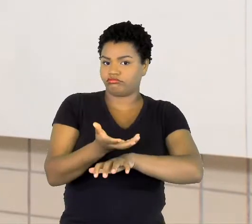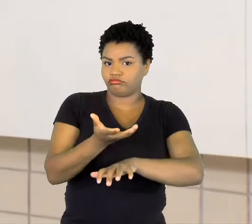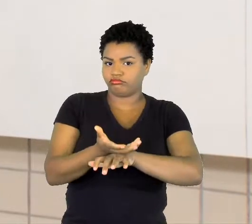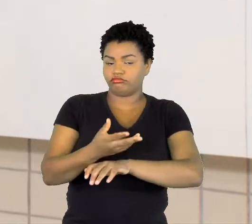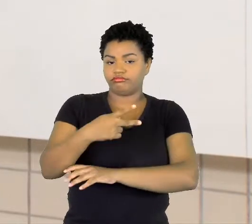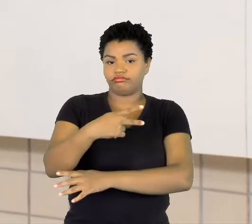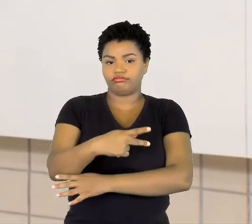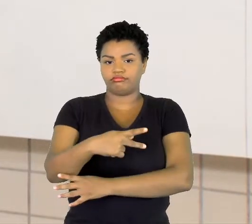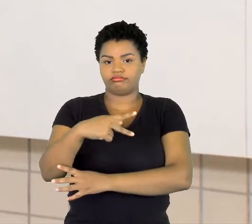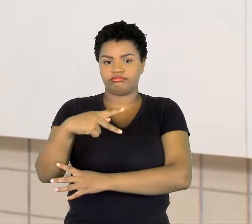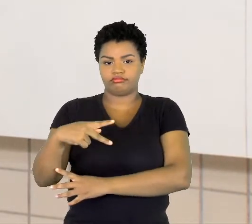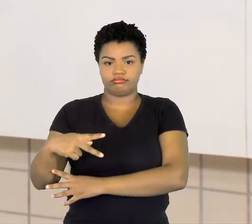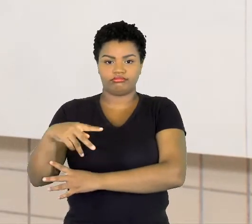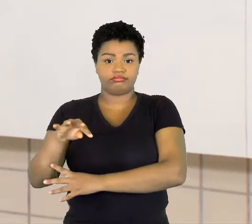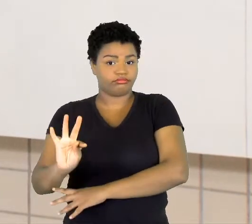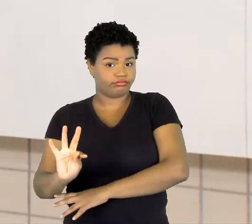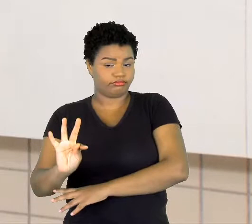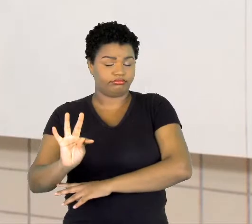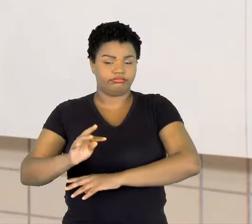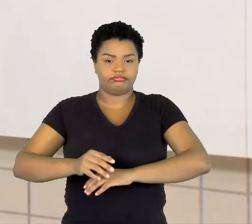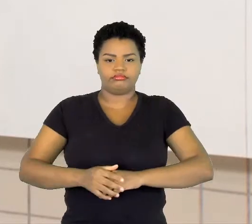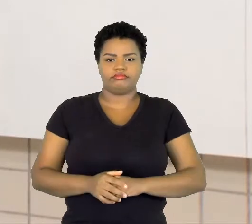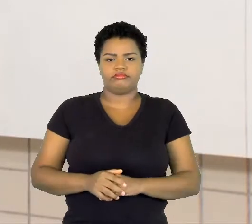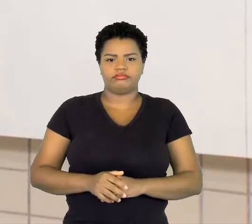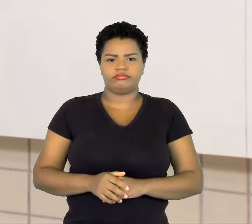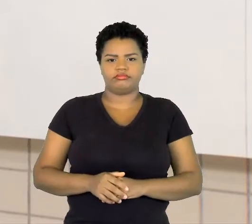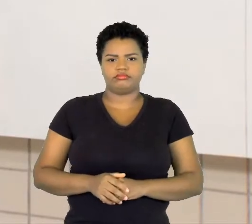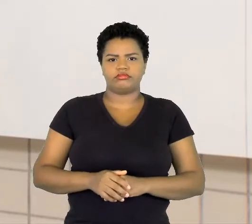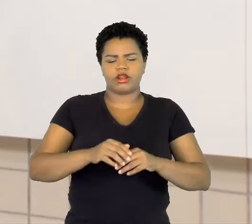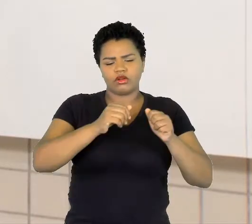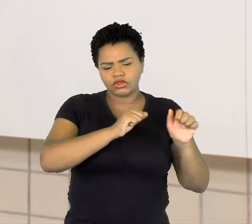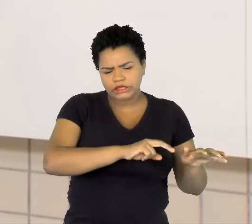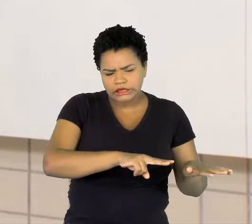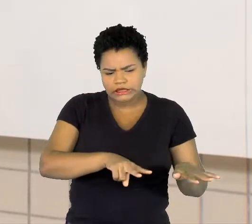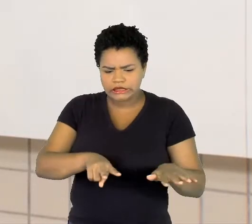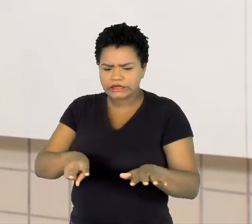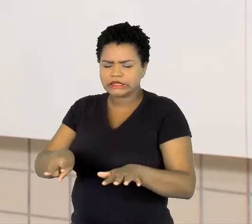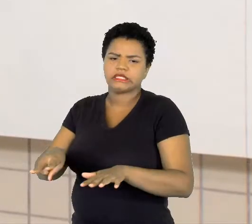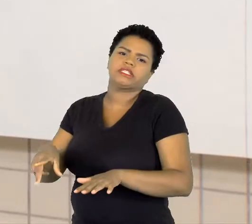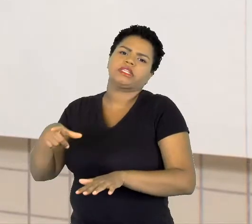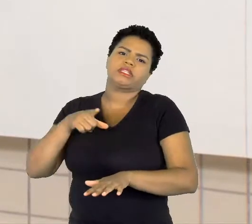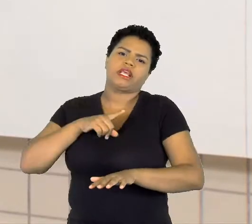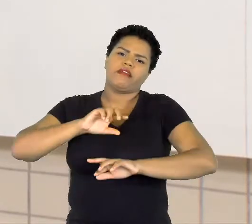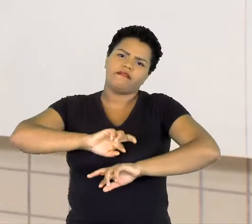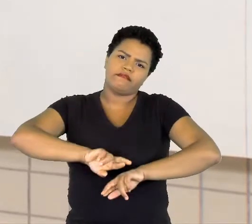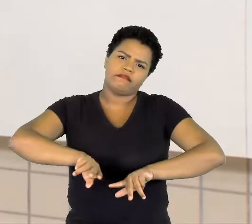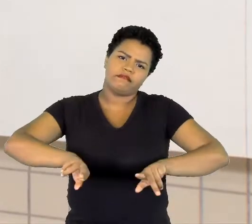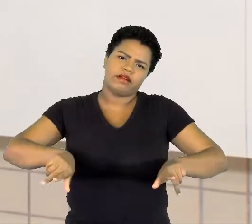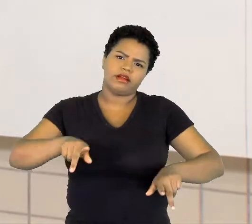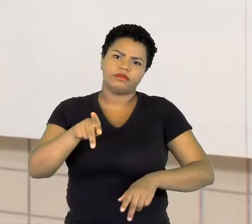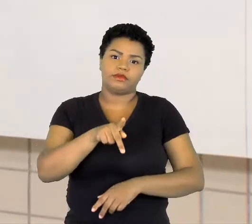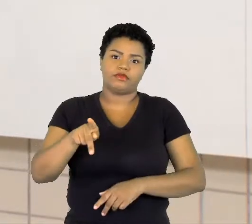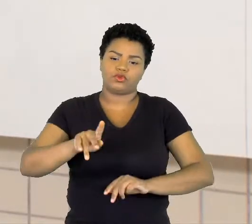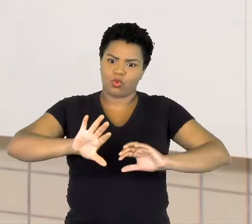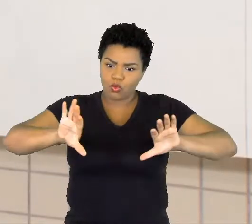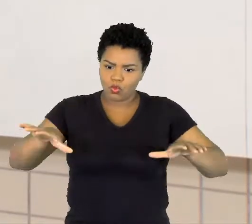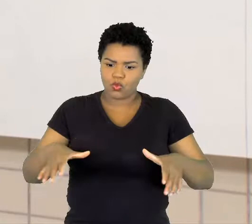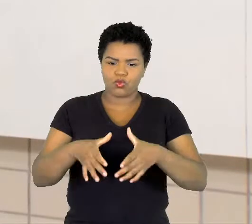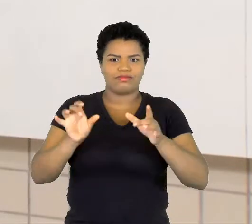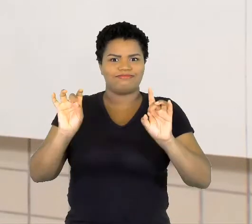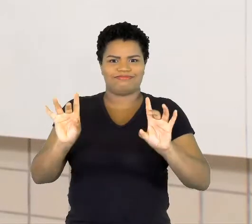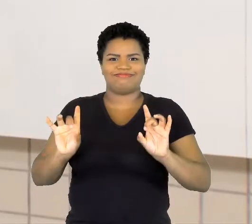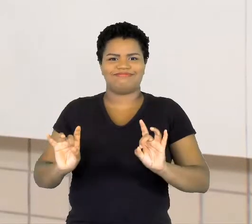PPT. Durante toda a semana a gente tem vários professores, uma equipe bem especial,